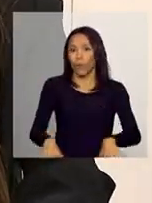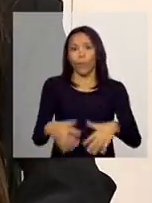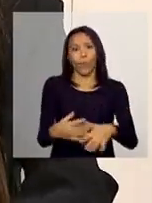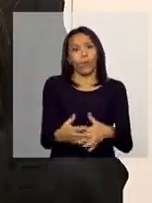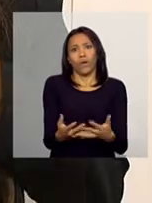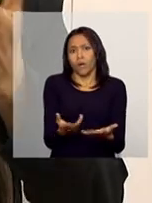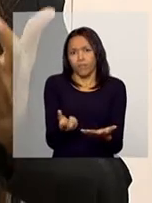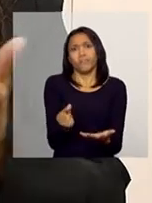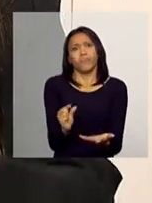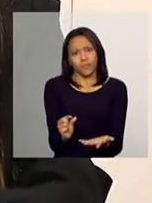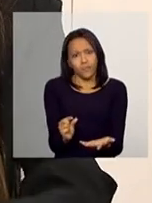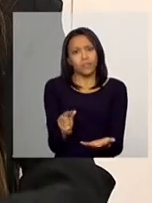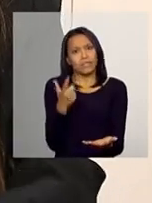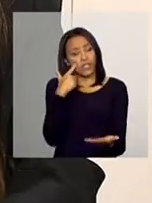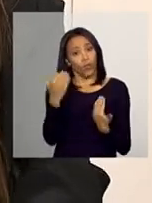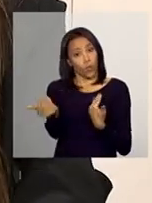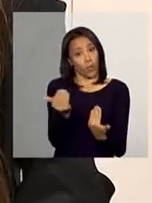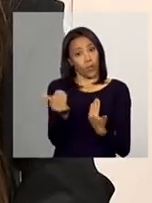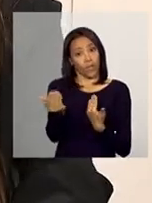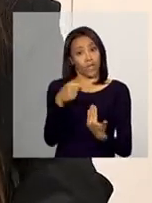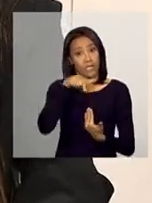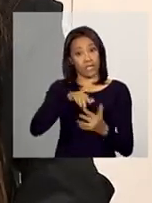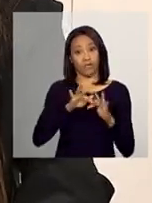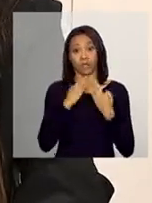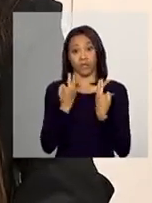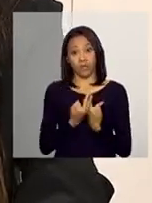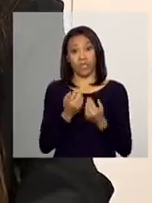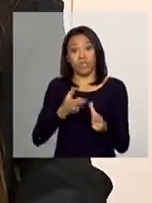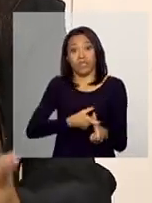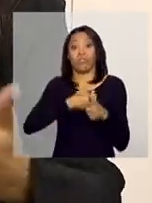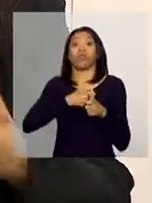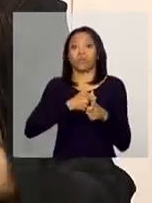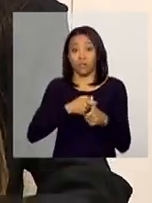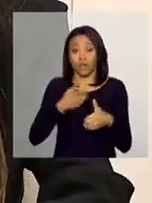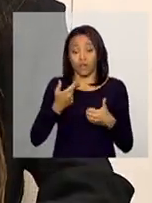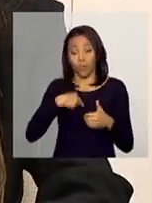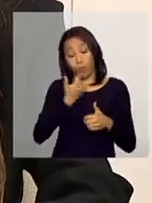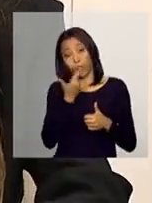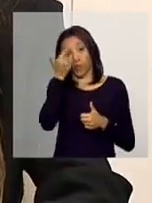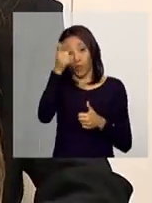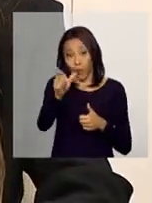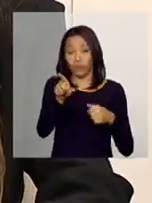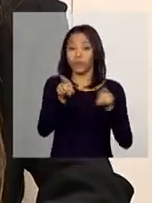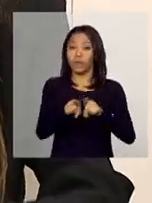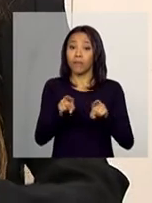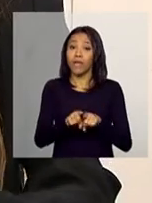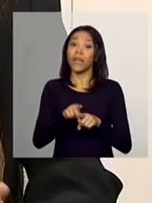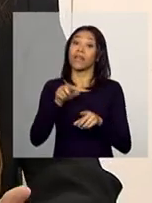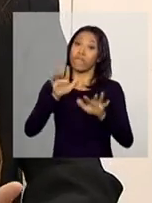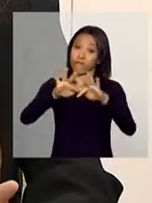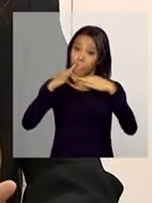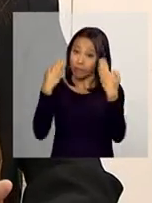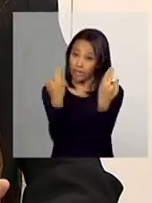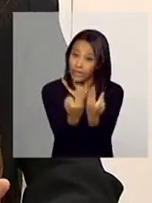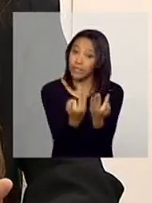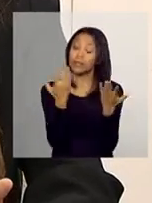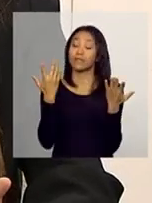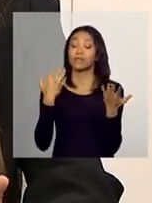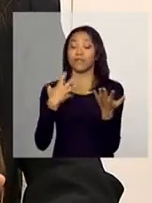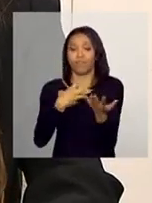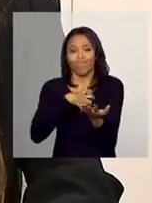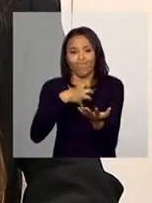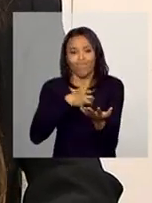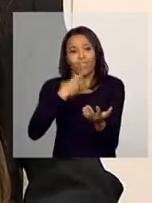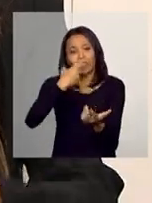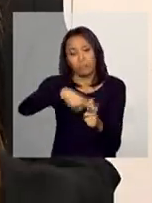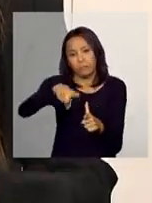pequeno, assim, frente a esse universo de famílias em fase de suspensão. Por outro lado, são famílias que se apresentam uma situação de vulnerabilidade